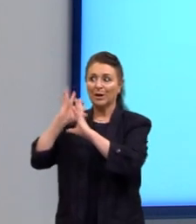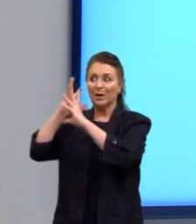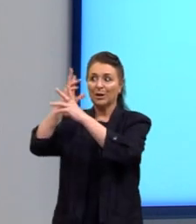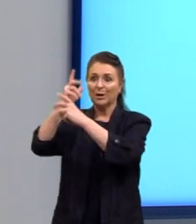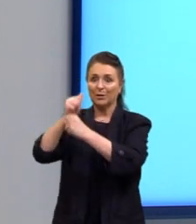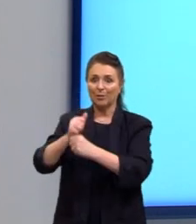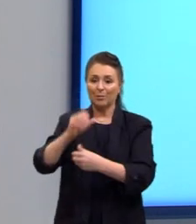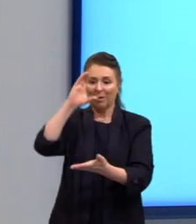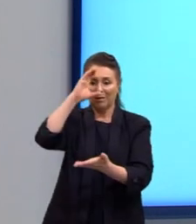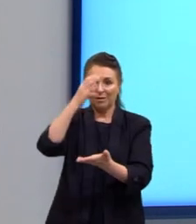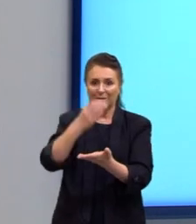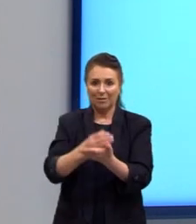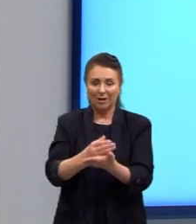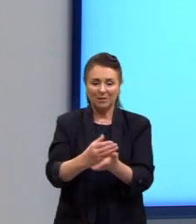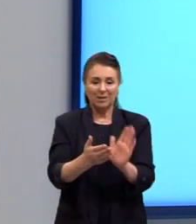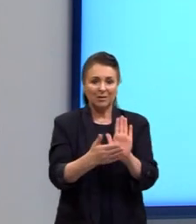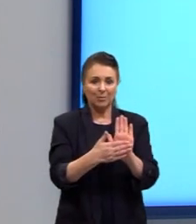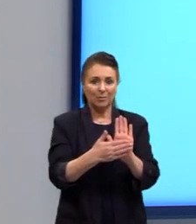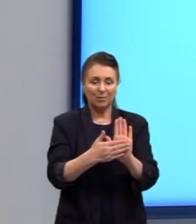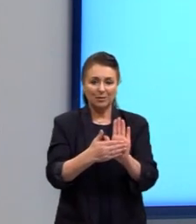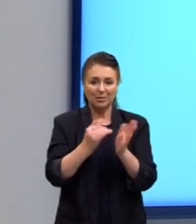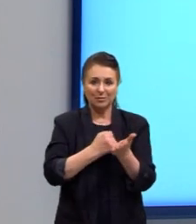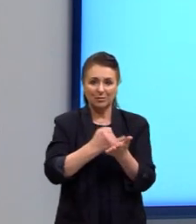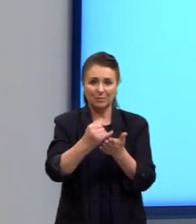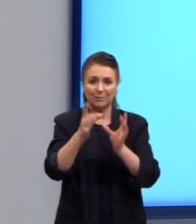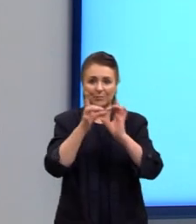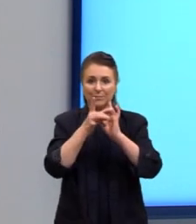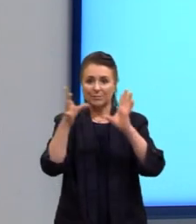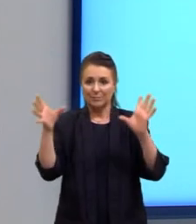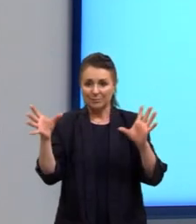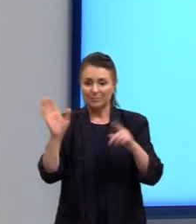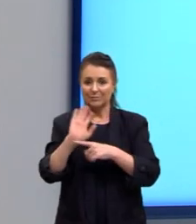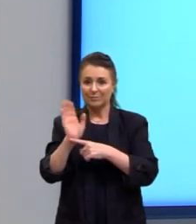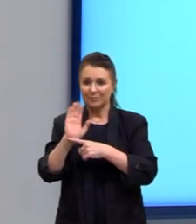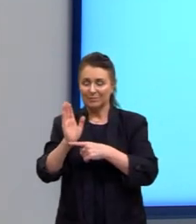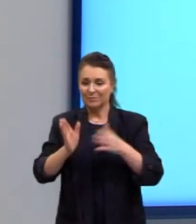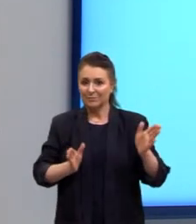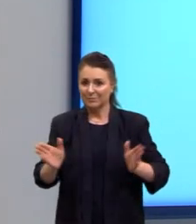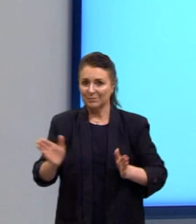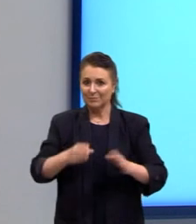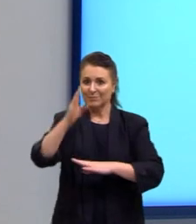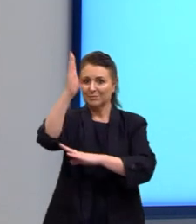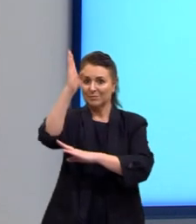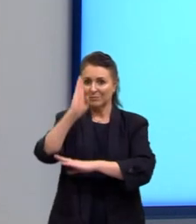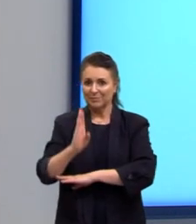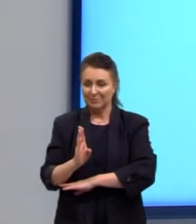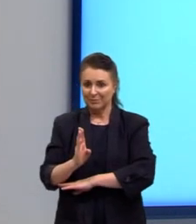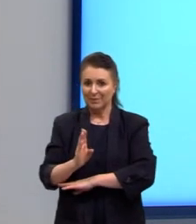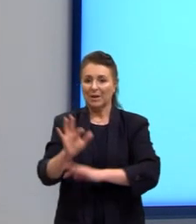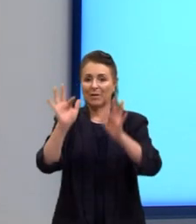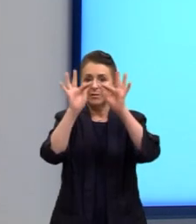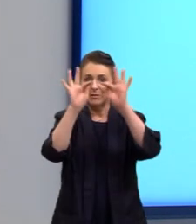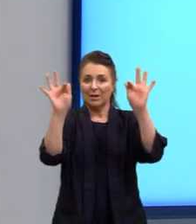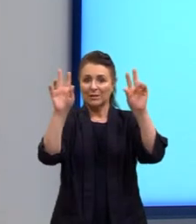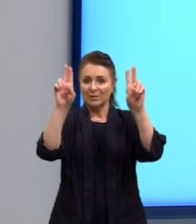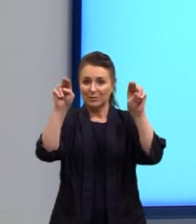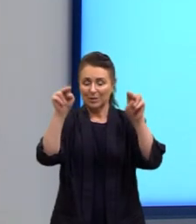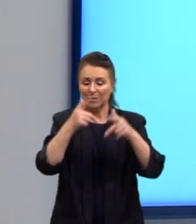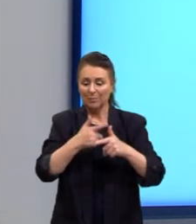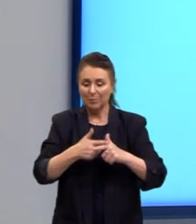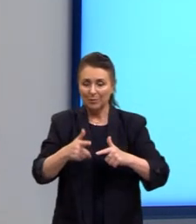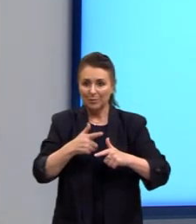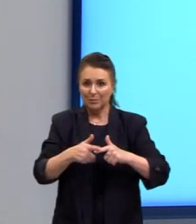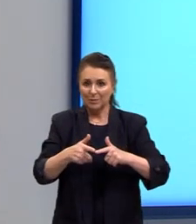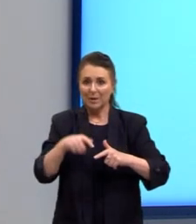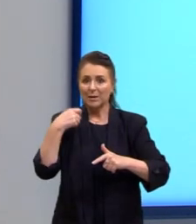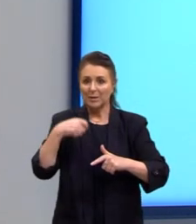proposta lá da introdução, que é a democratização do acesso ao cinema no Brasil, é a frase do tema, é a problemática que